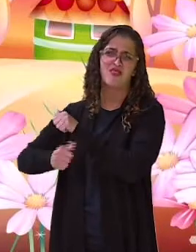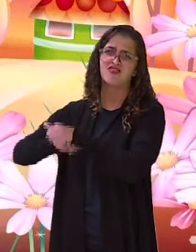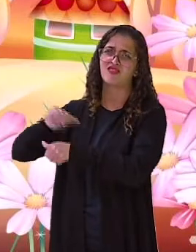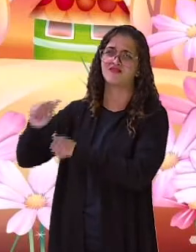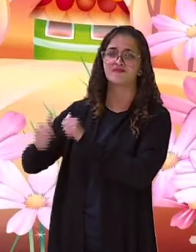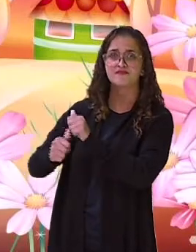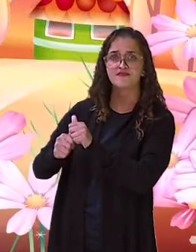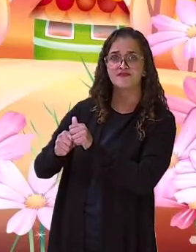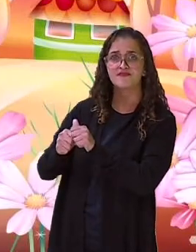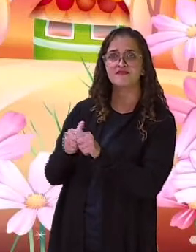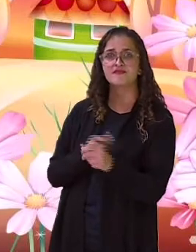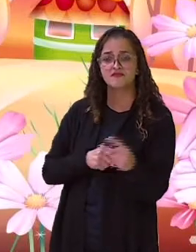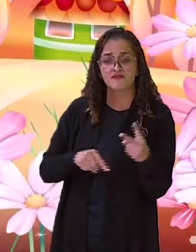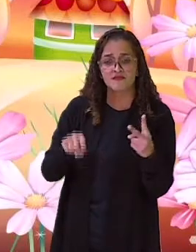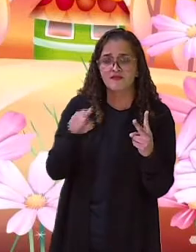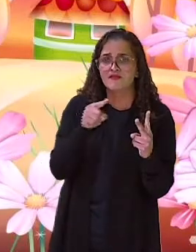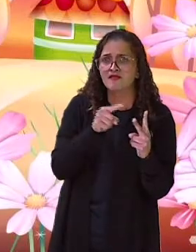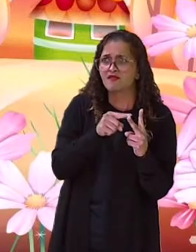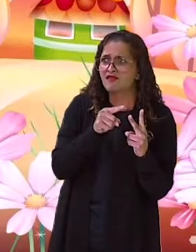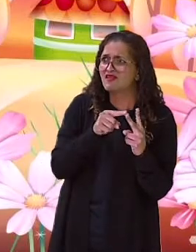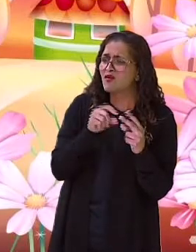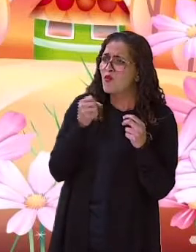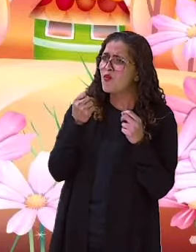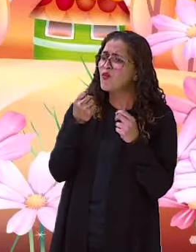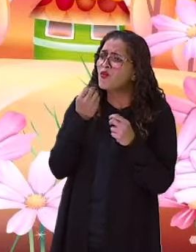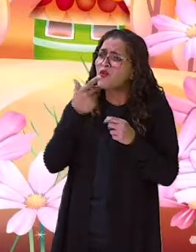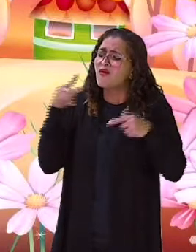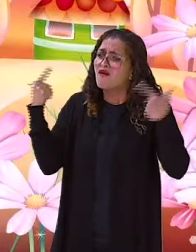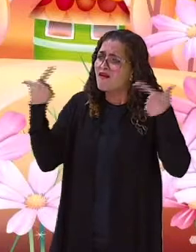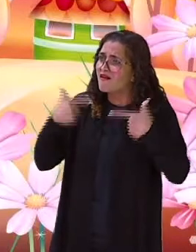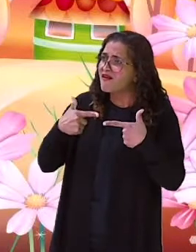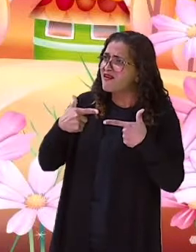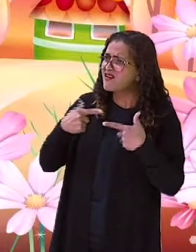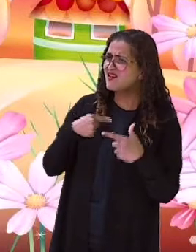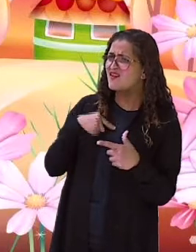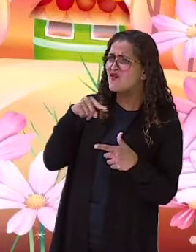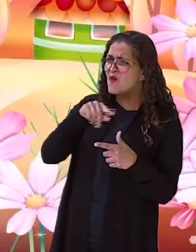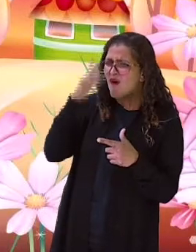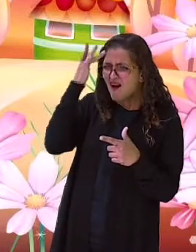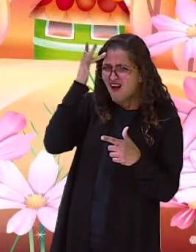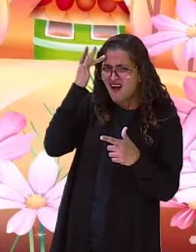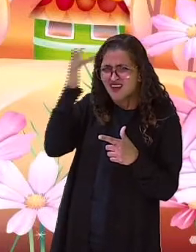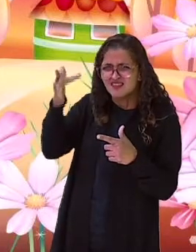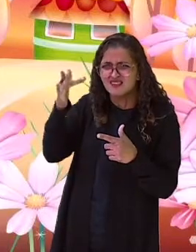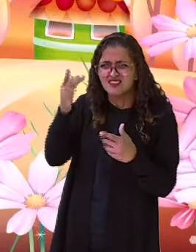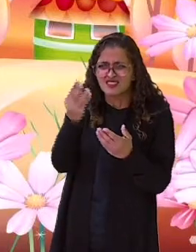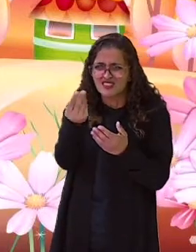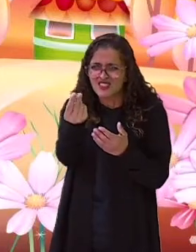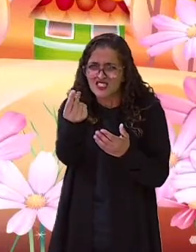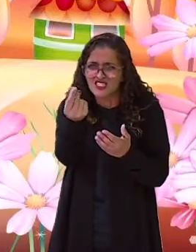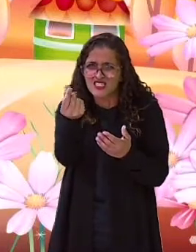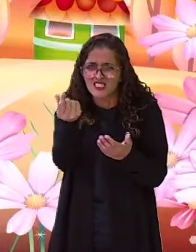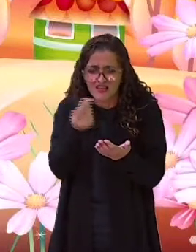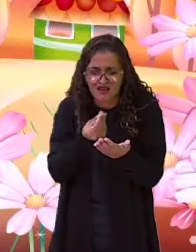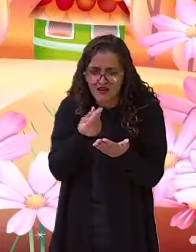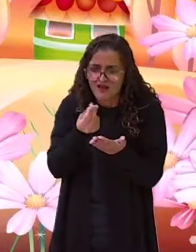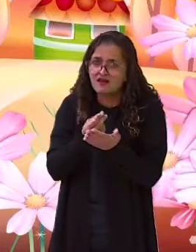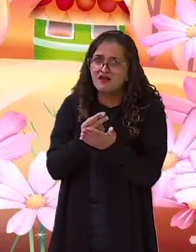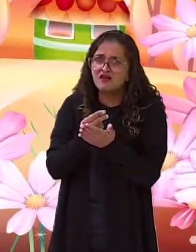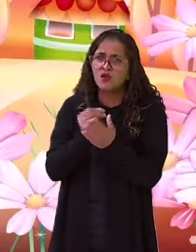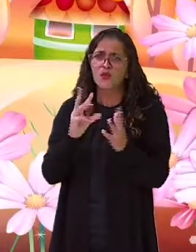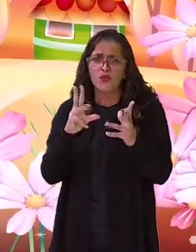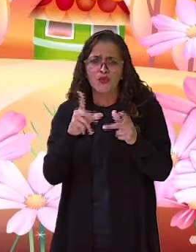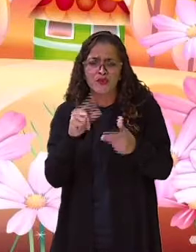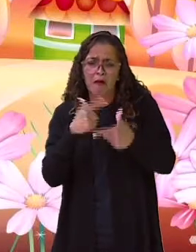só, exclamou a boa sorte. Quer dizer que você acha que dinheiro resolve tudo? E a riqueza